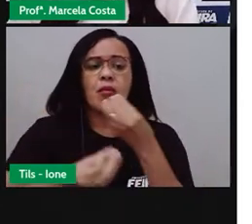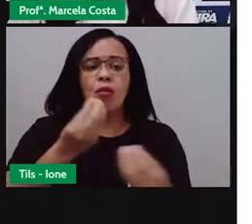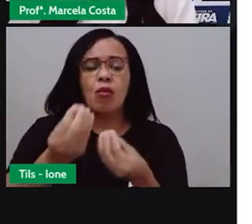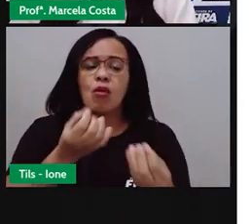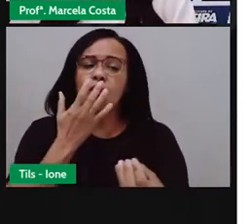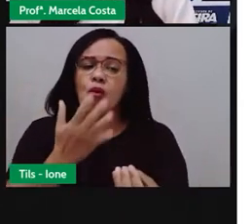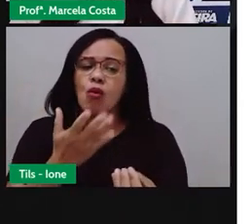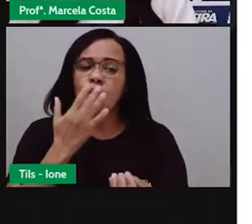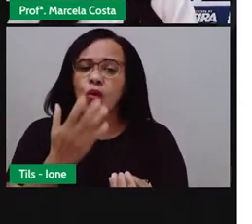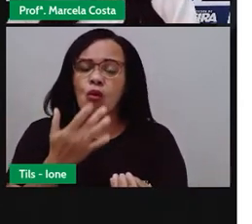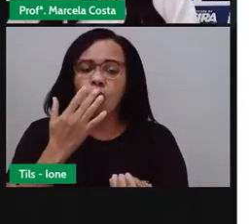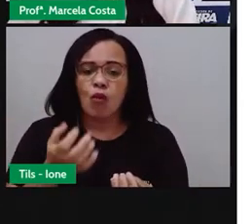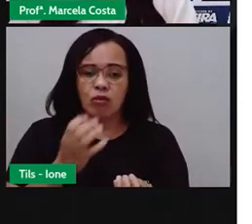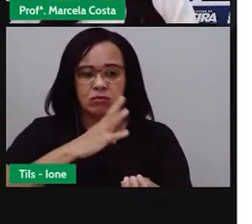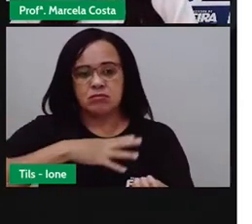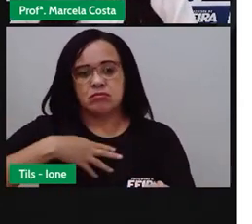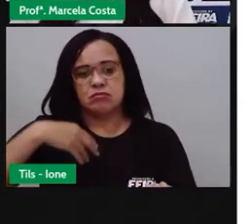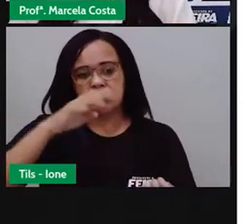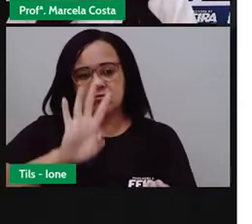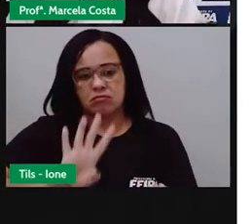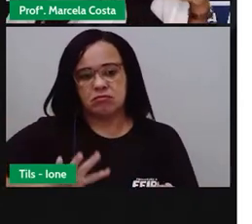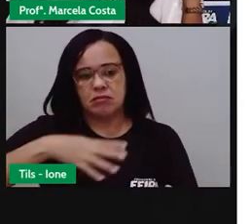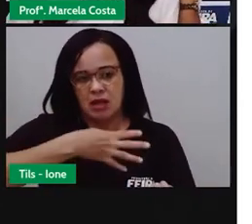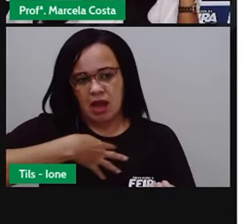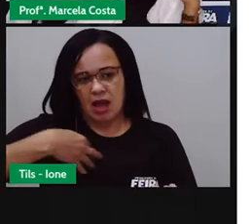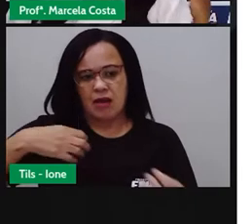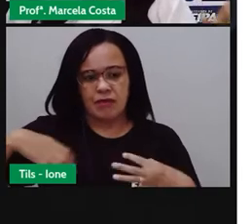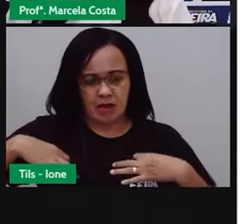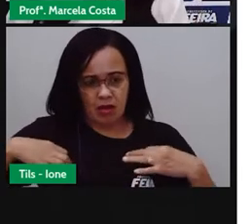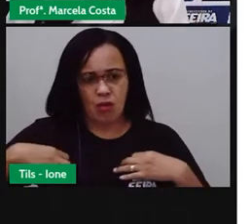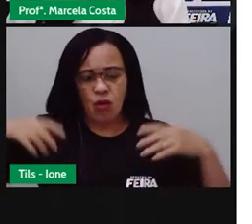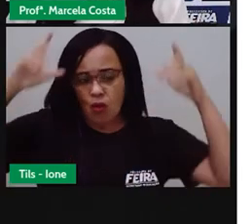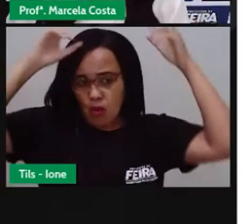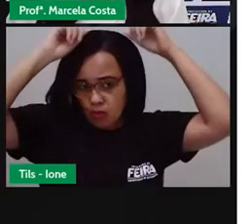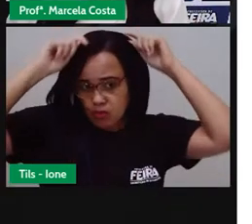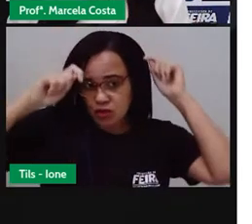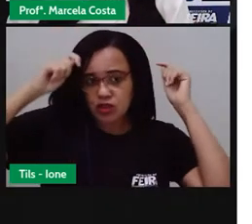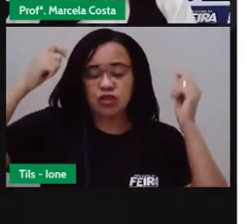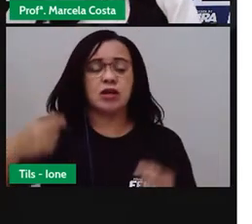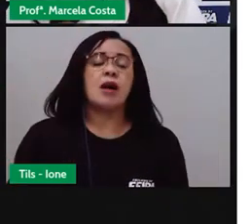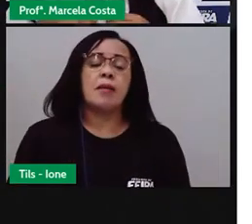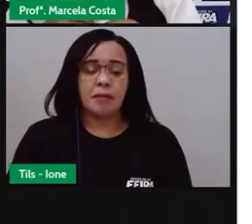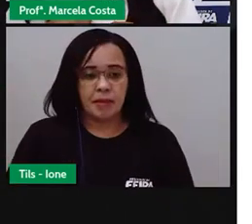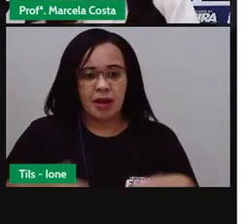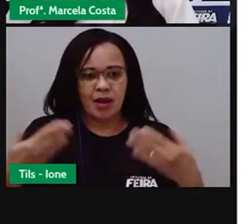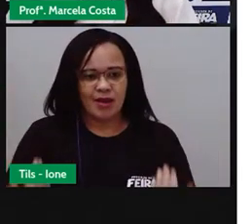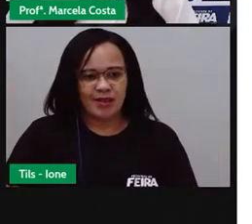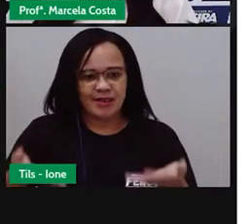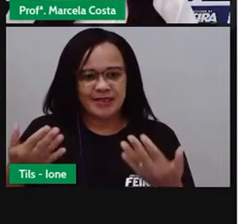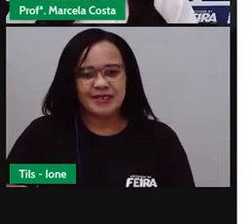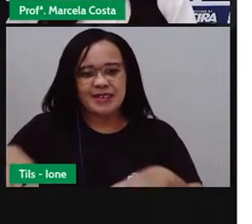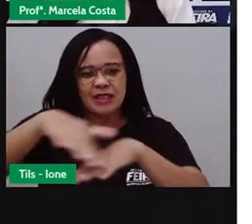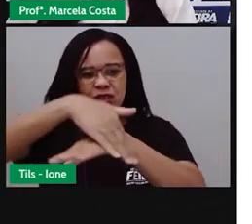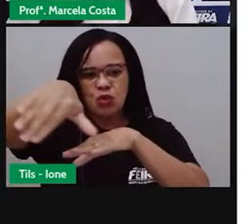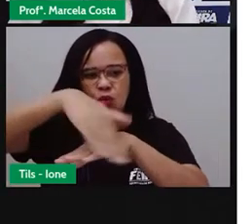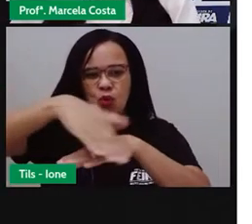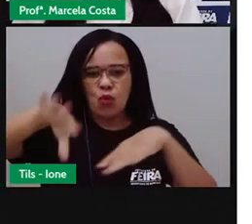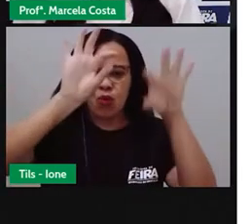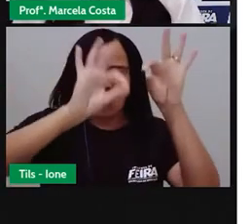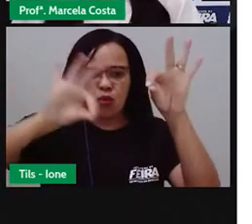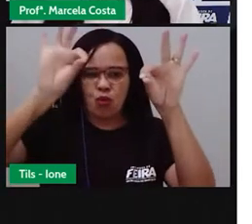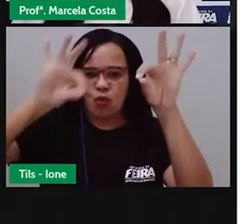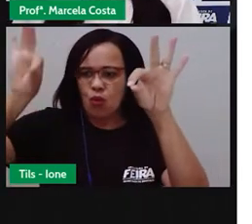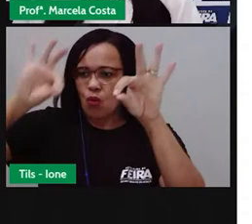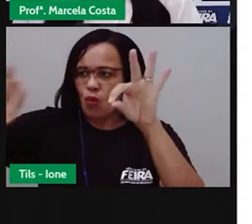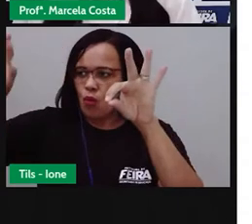roupas quadruladas, né, com xadrez, chapéis de palha. As ruas e as casas ficam